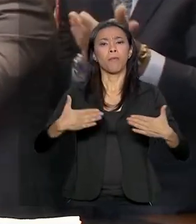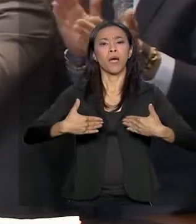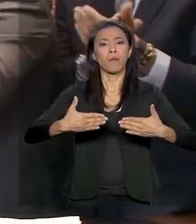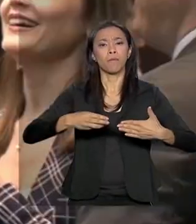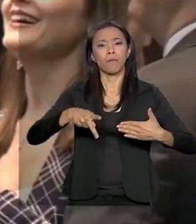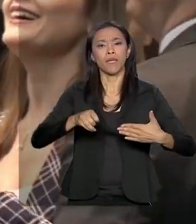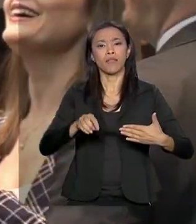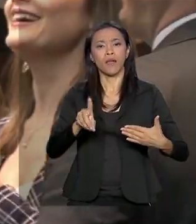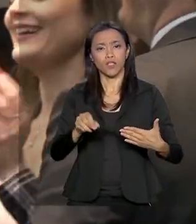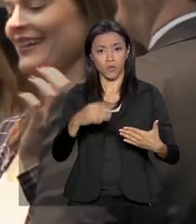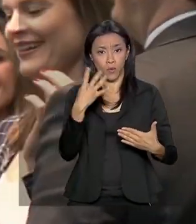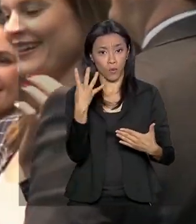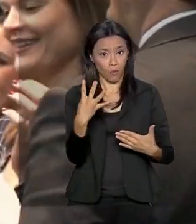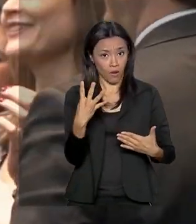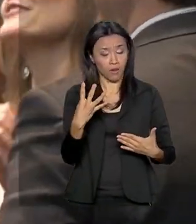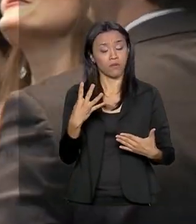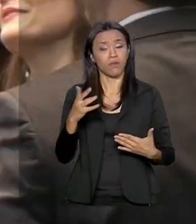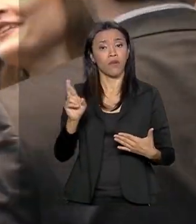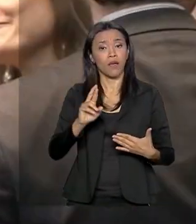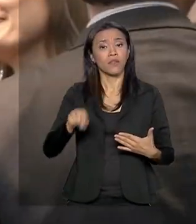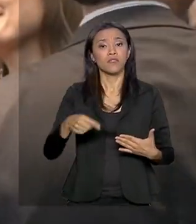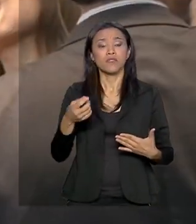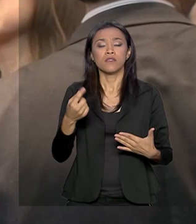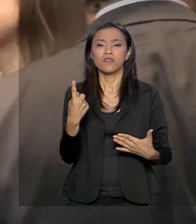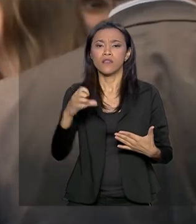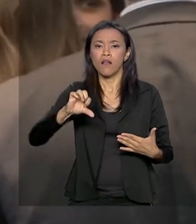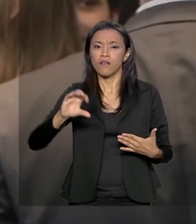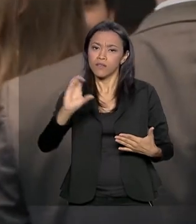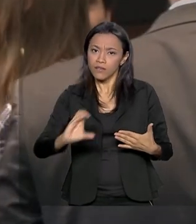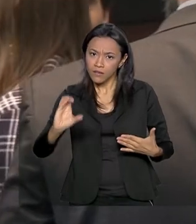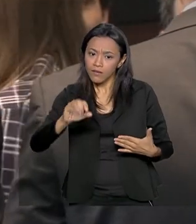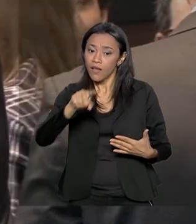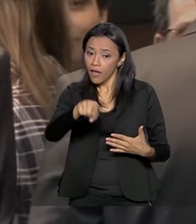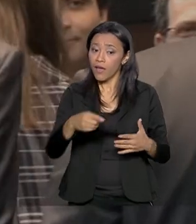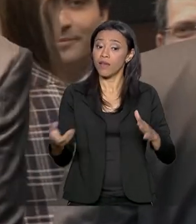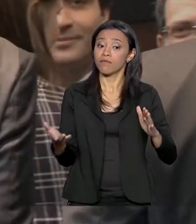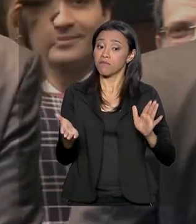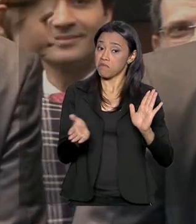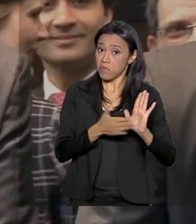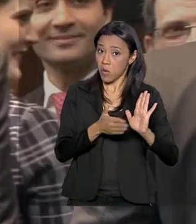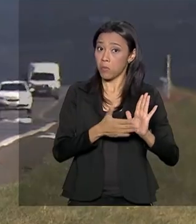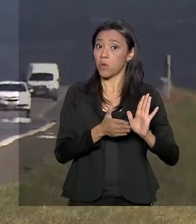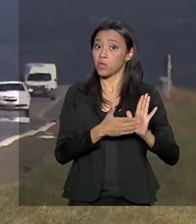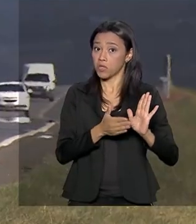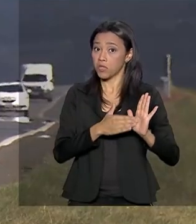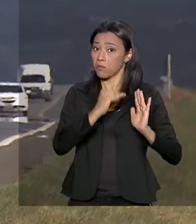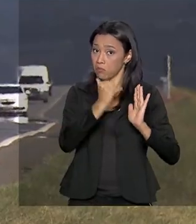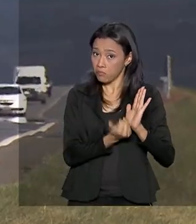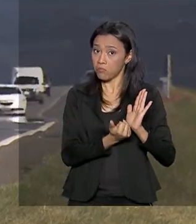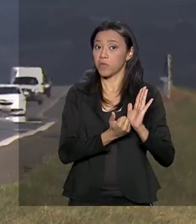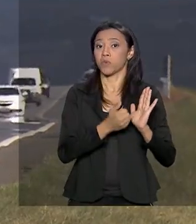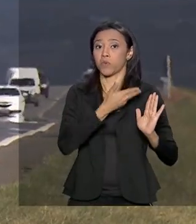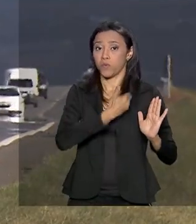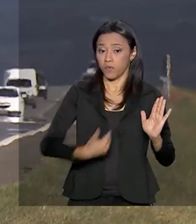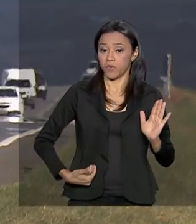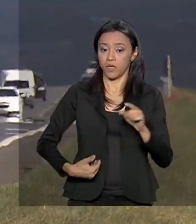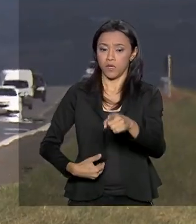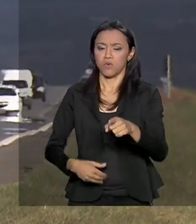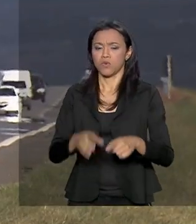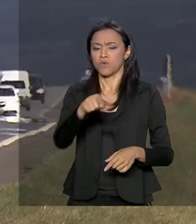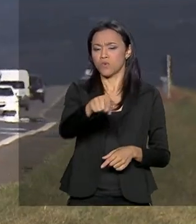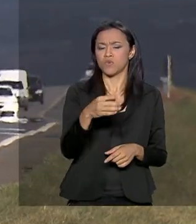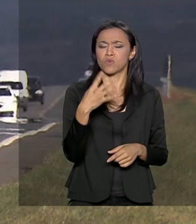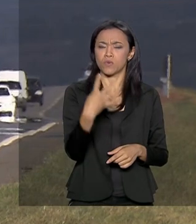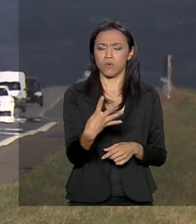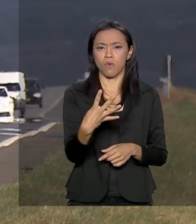um deságio de 33% em relação à proposta inicial do governo. Os 437 quilômetros